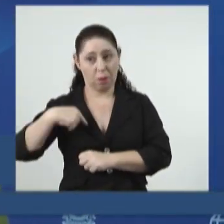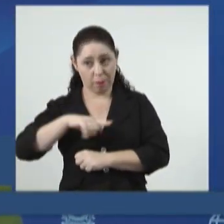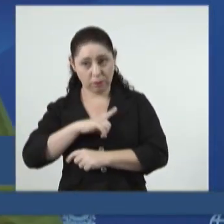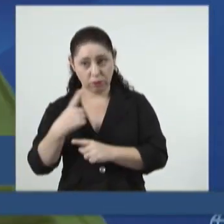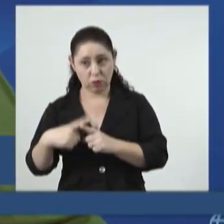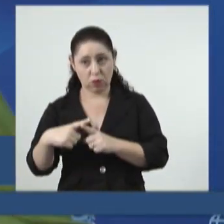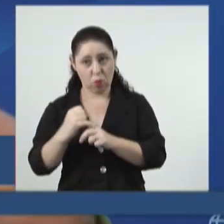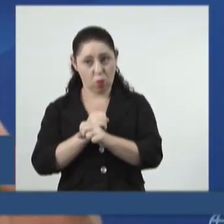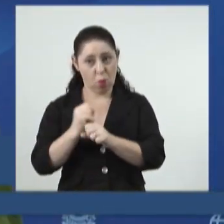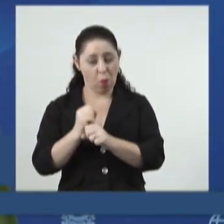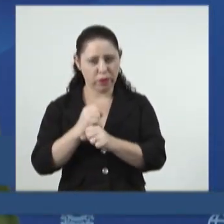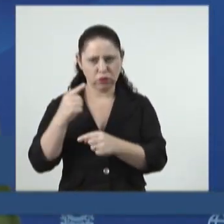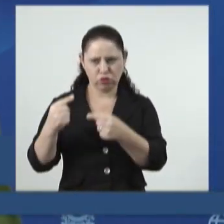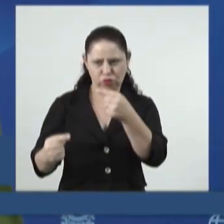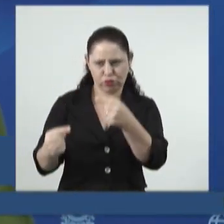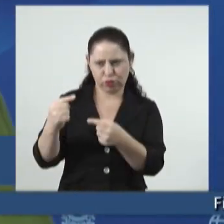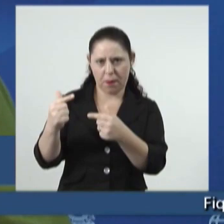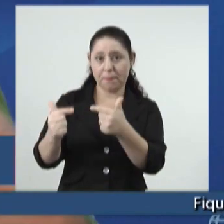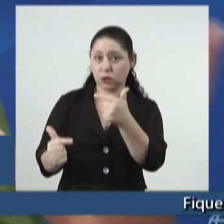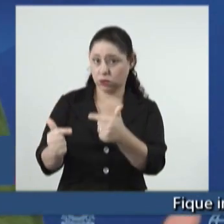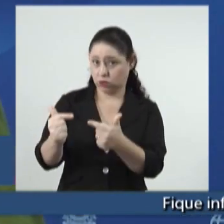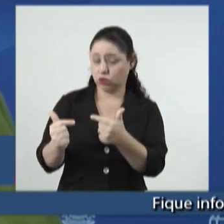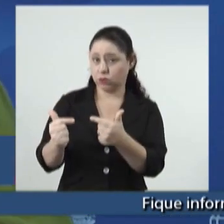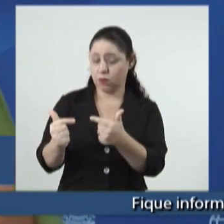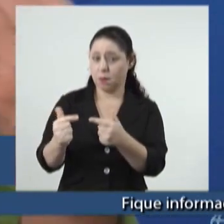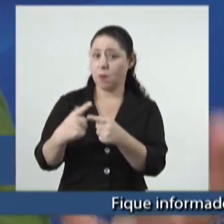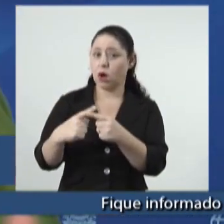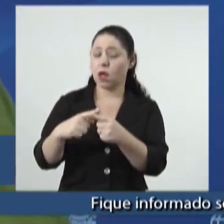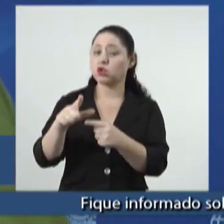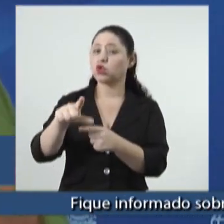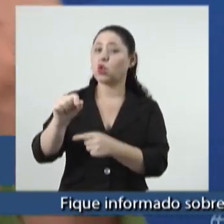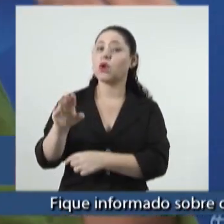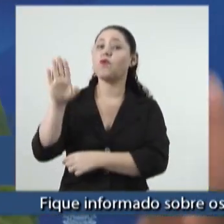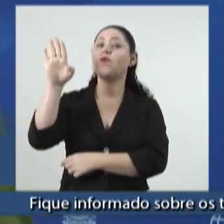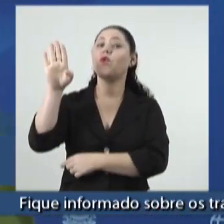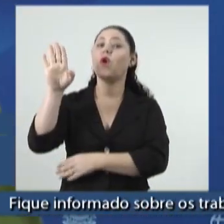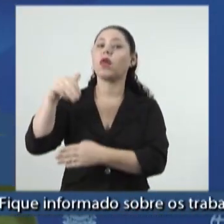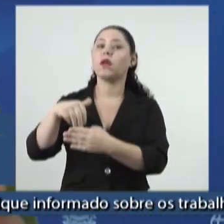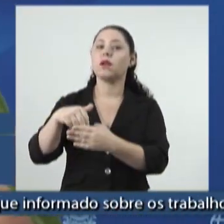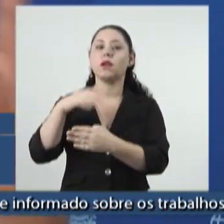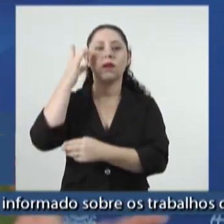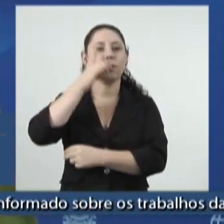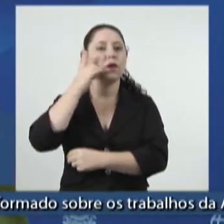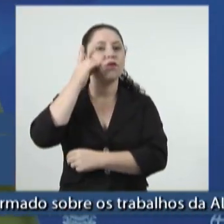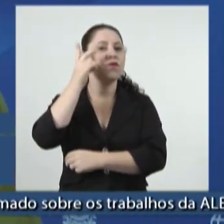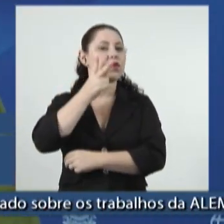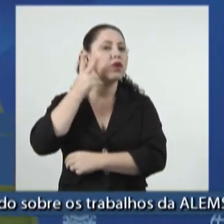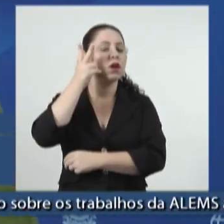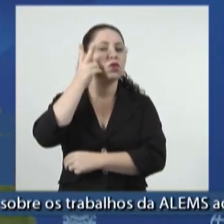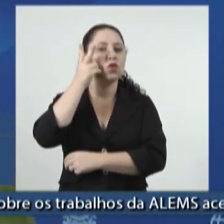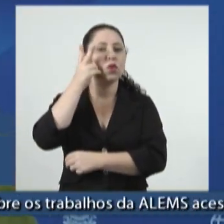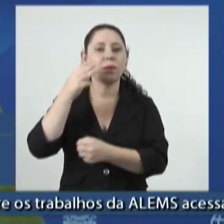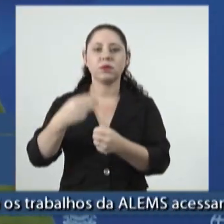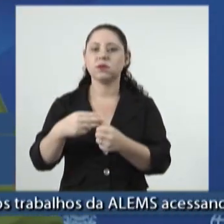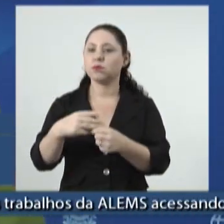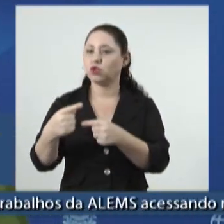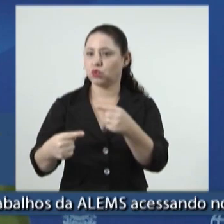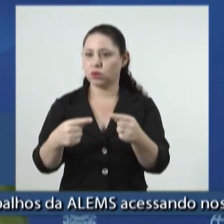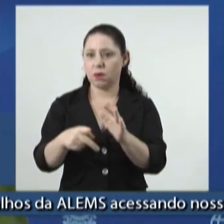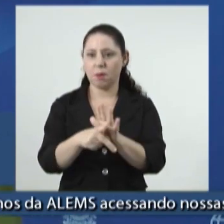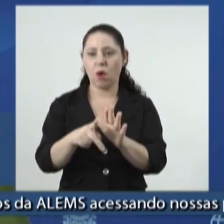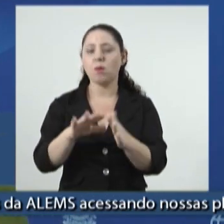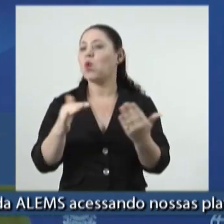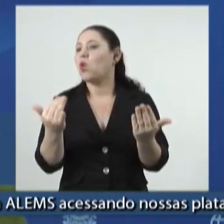gente porque é um ano de grande debate político, é um ano de eleição, então todos os municípios, os vereadores, as candidaturas, todas vão estar debatendo